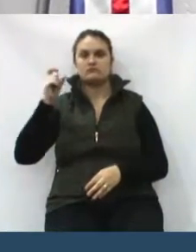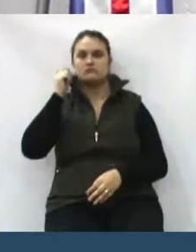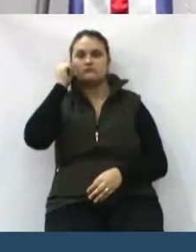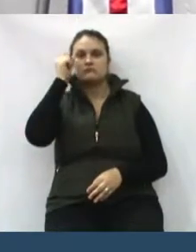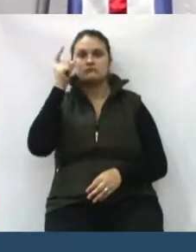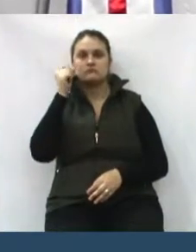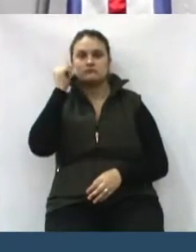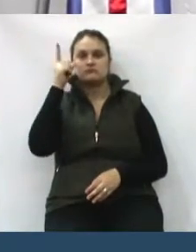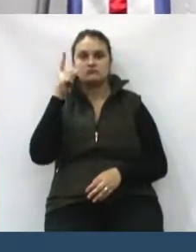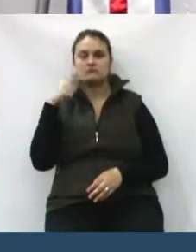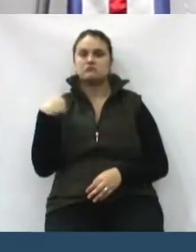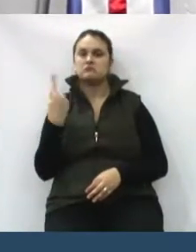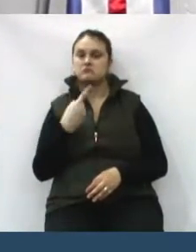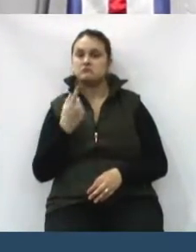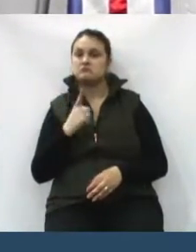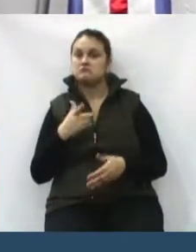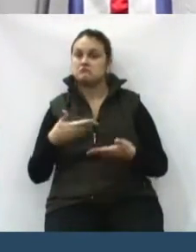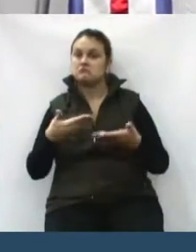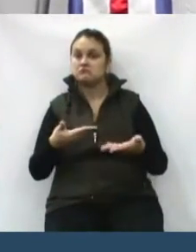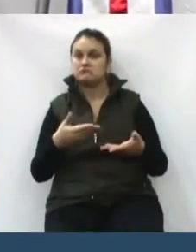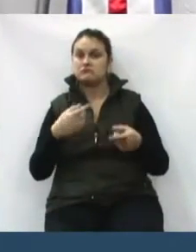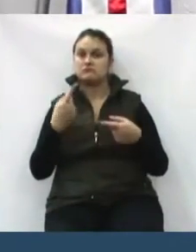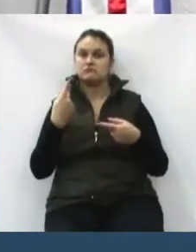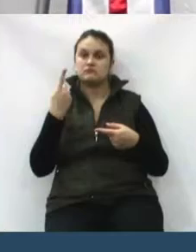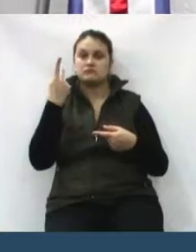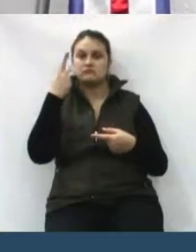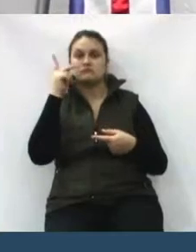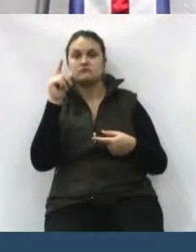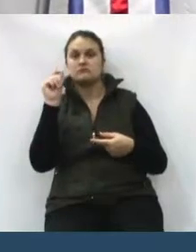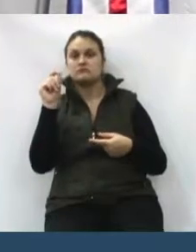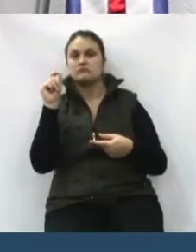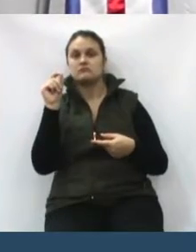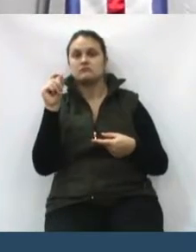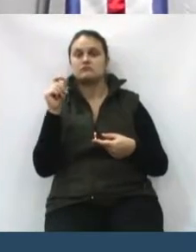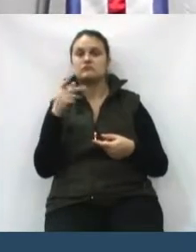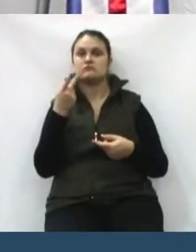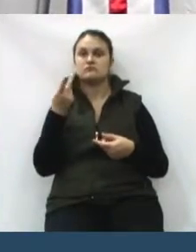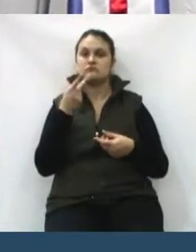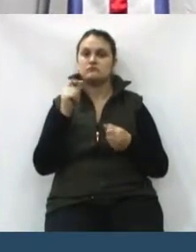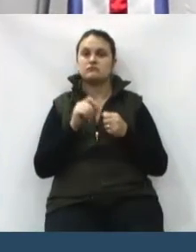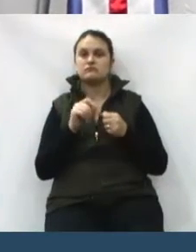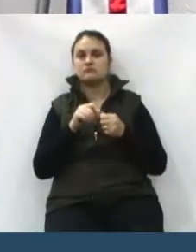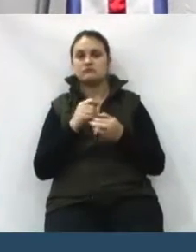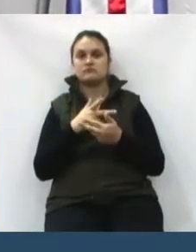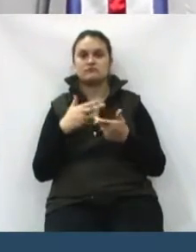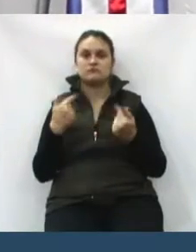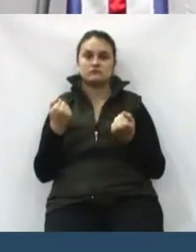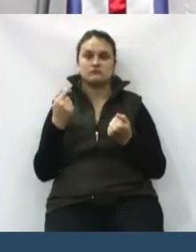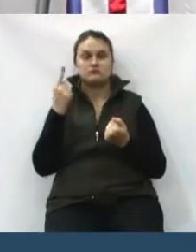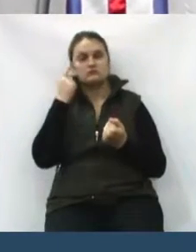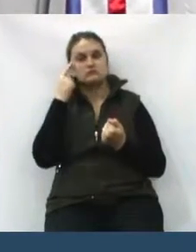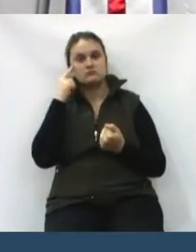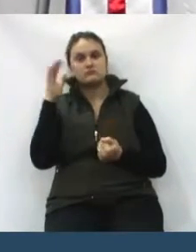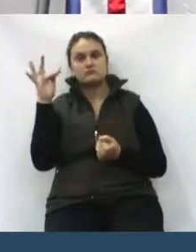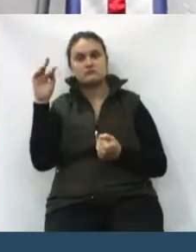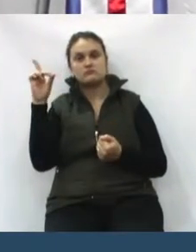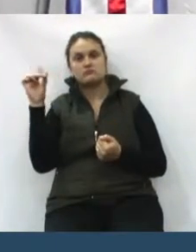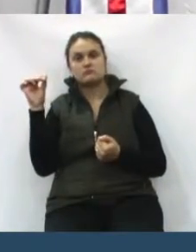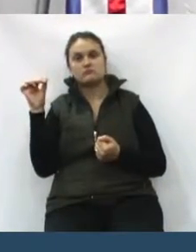demos para que fosse feito alguma coisa em relação ao fundo.